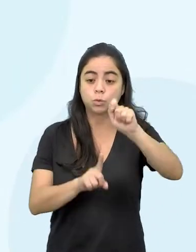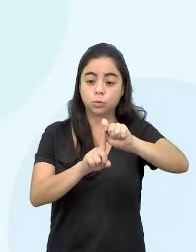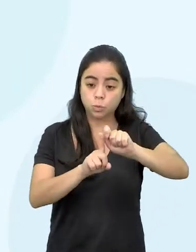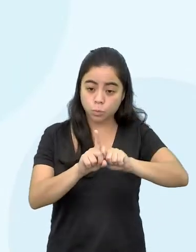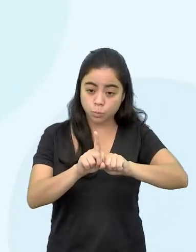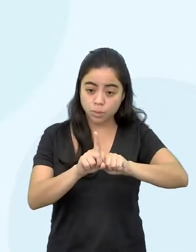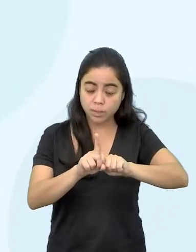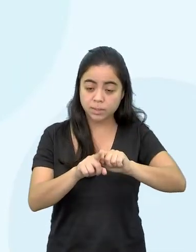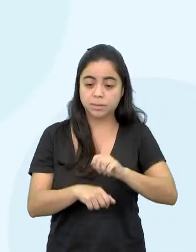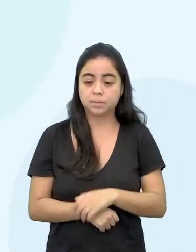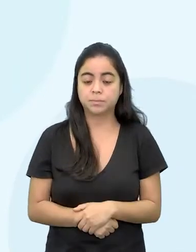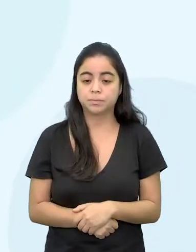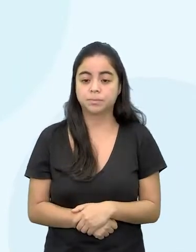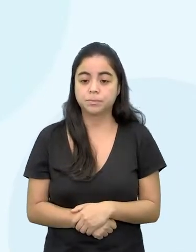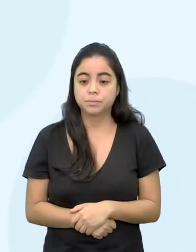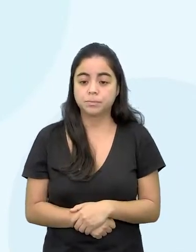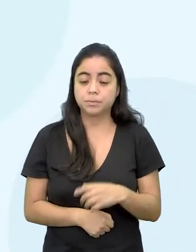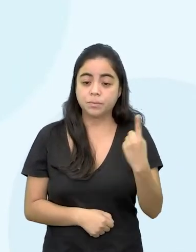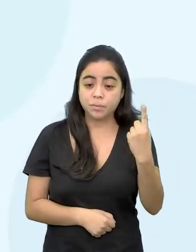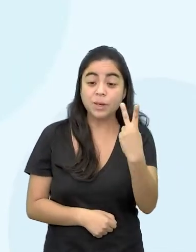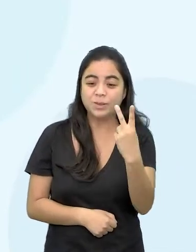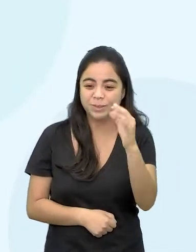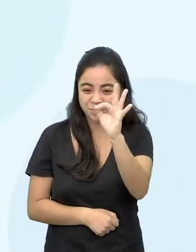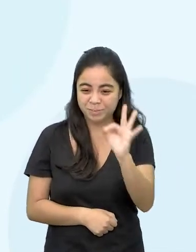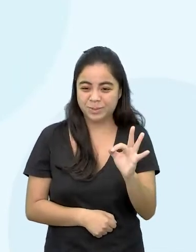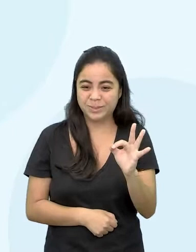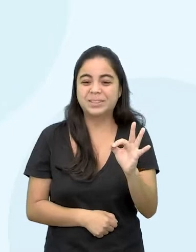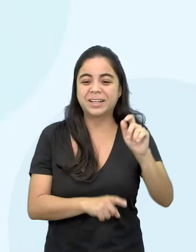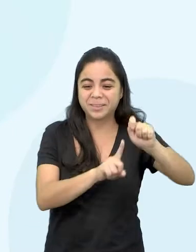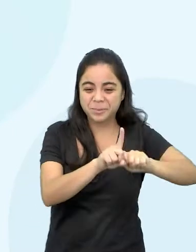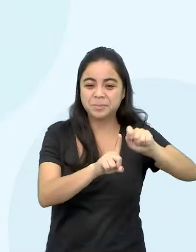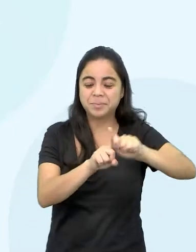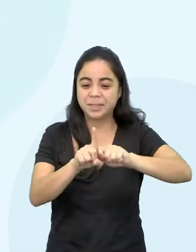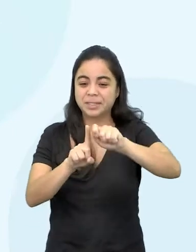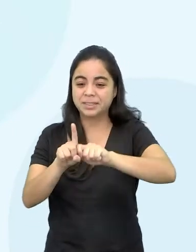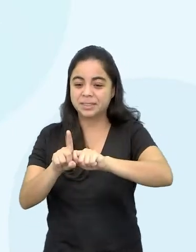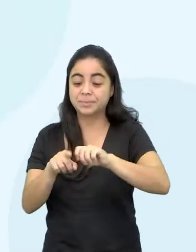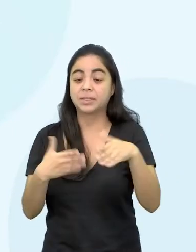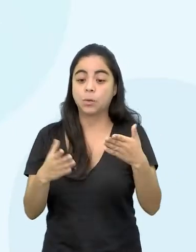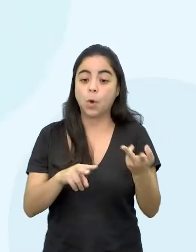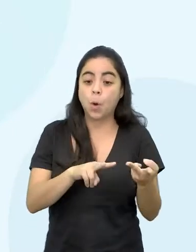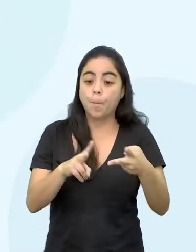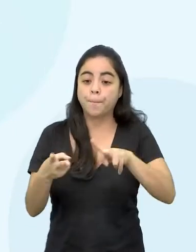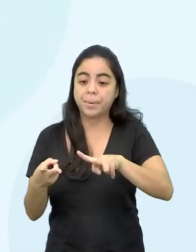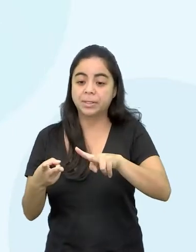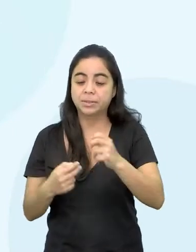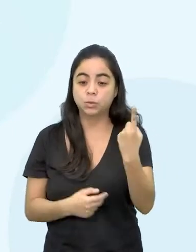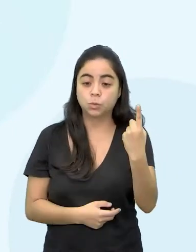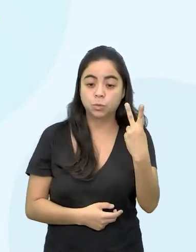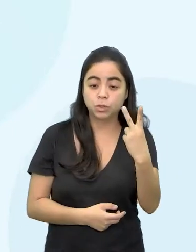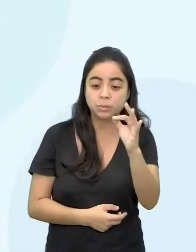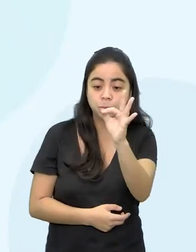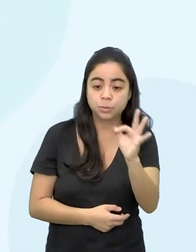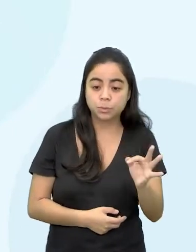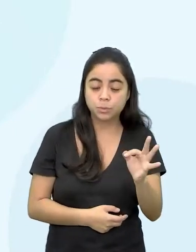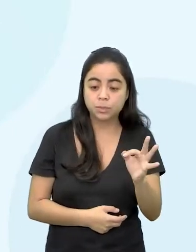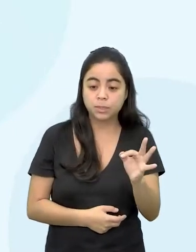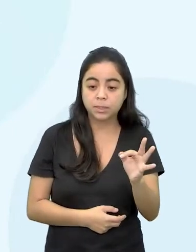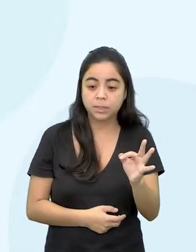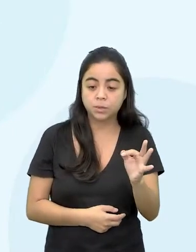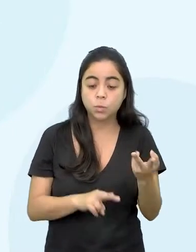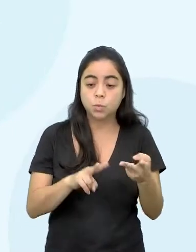mês, é de 12%. Já vamos transformar esses juros aí de 12% em